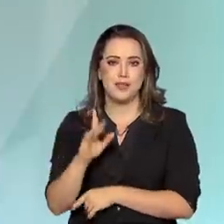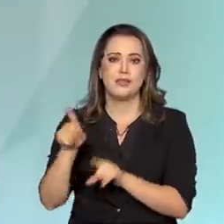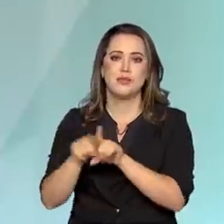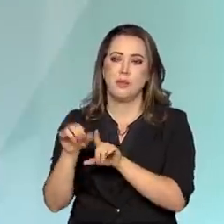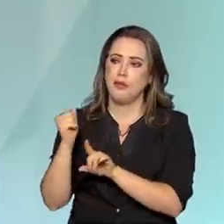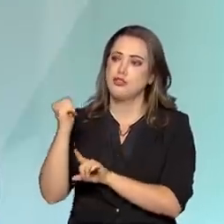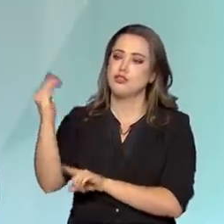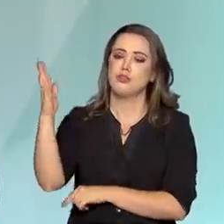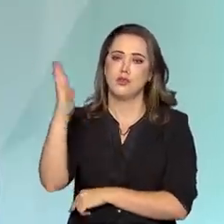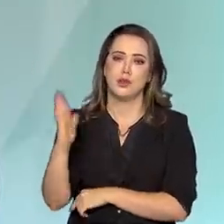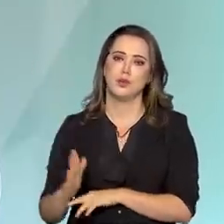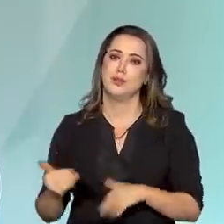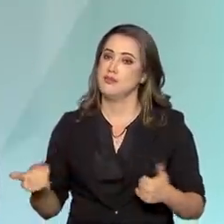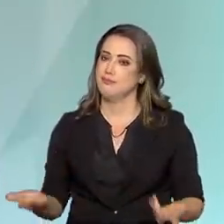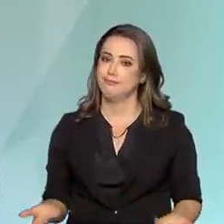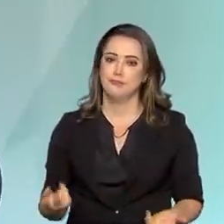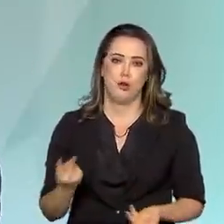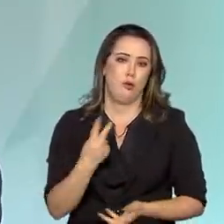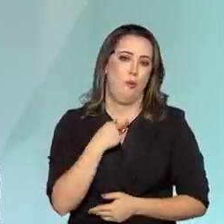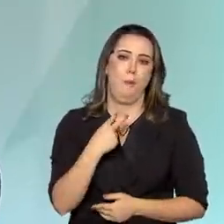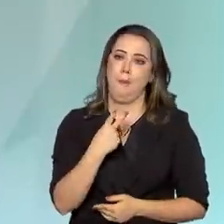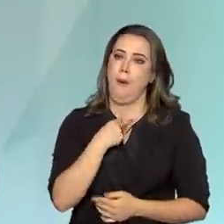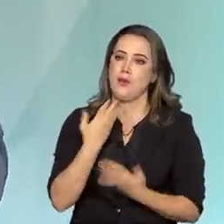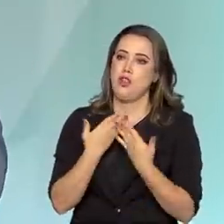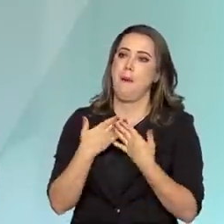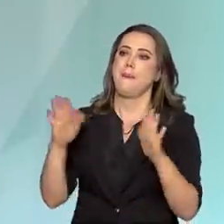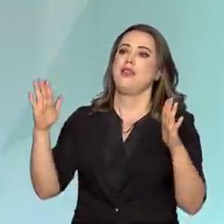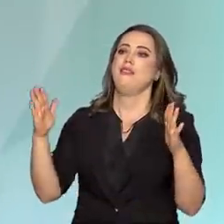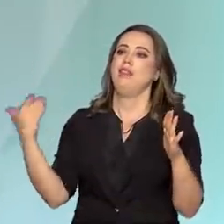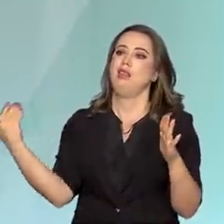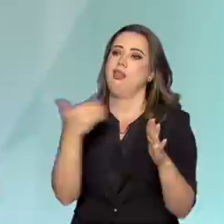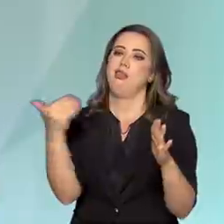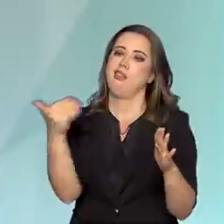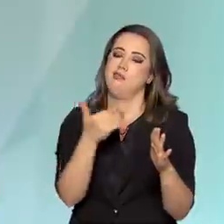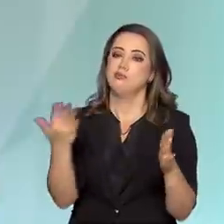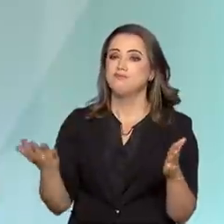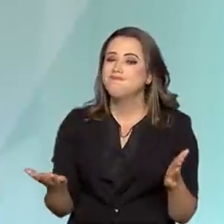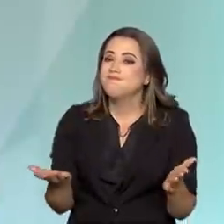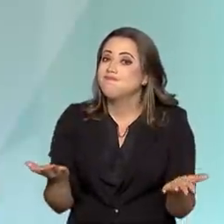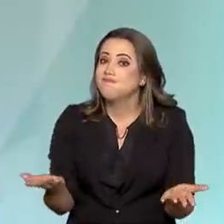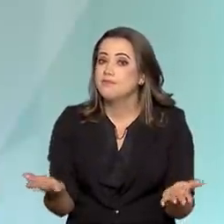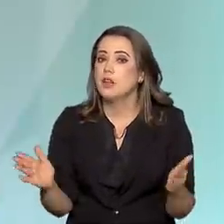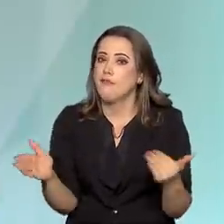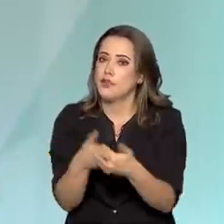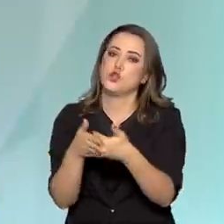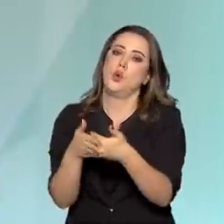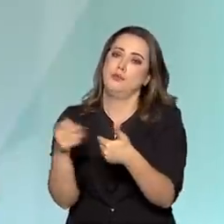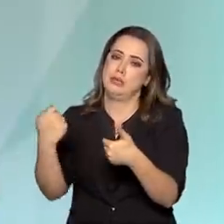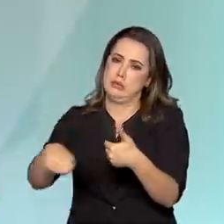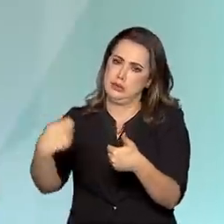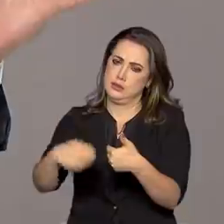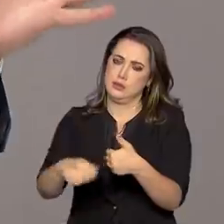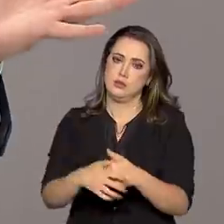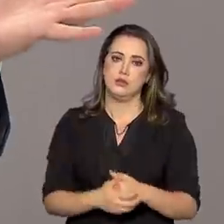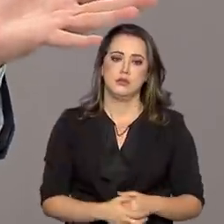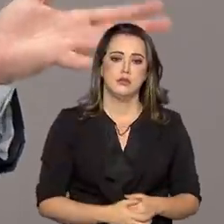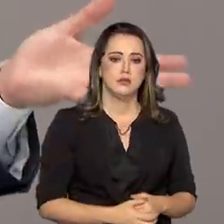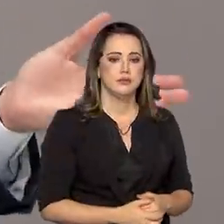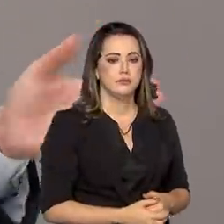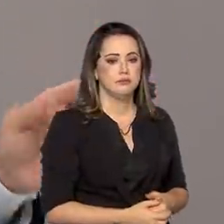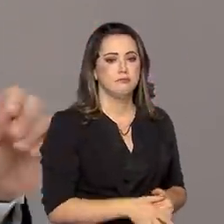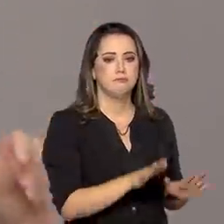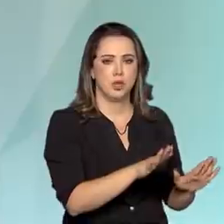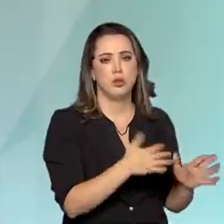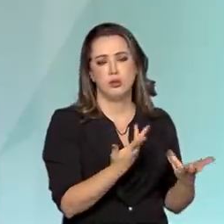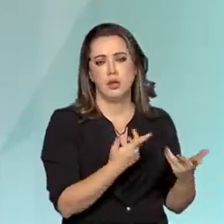era muito irresponsável, de nossa parte, deixar a biblioteca funcionando. Evidentemente, nós nos esforçamos para manter... sanitária, né?